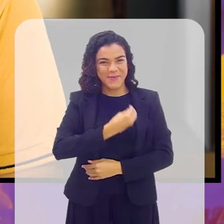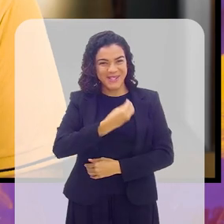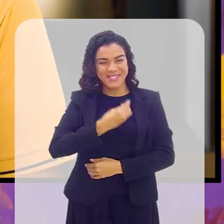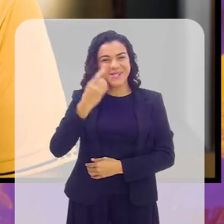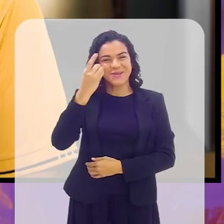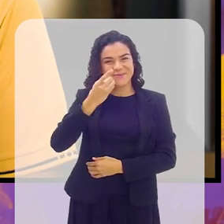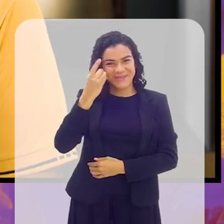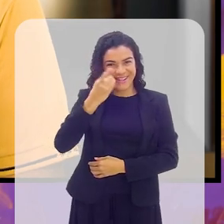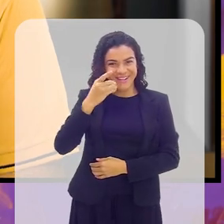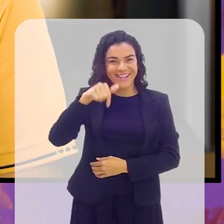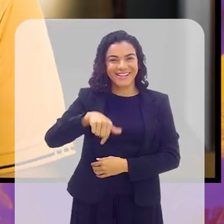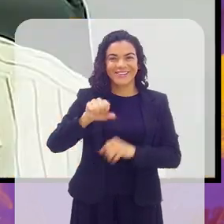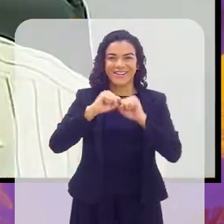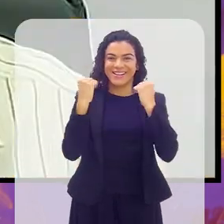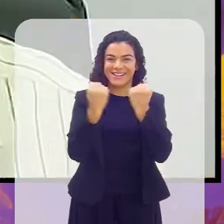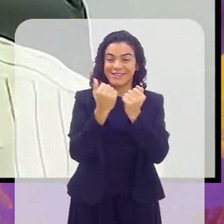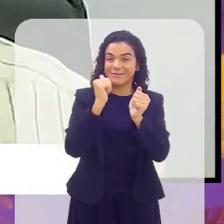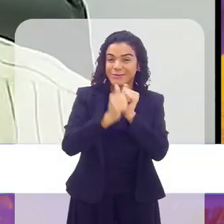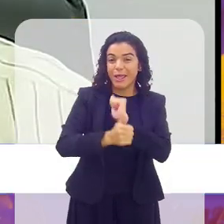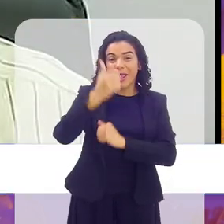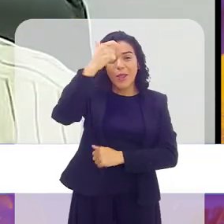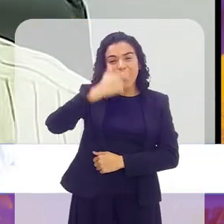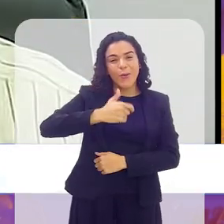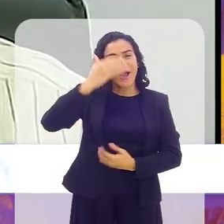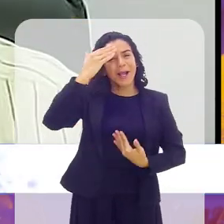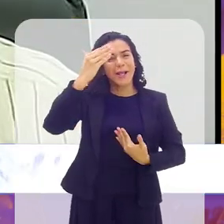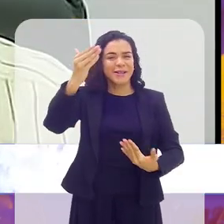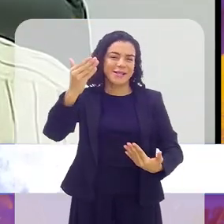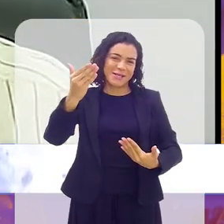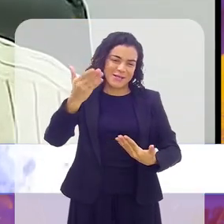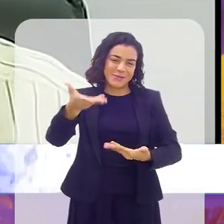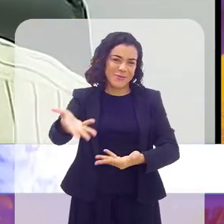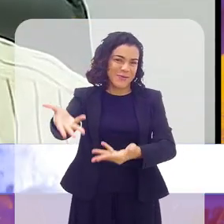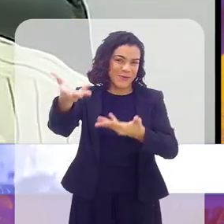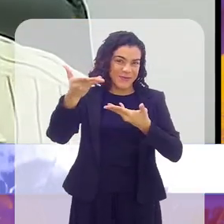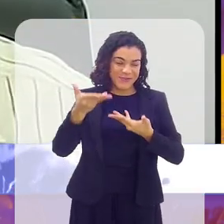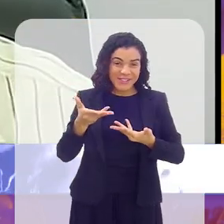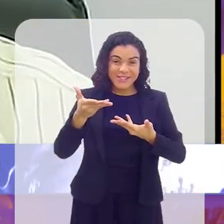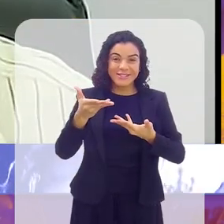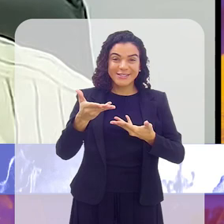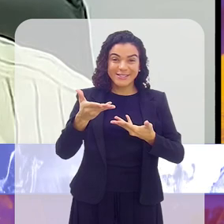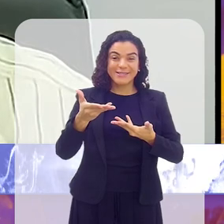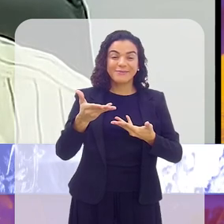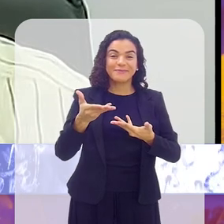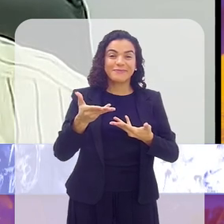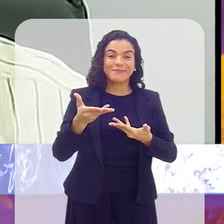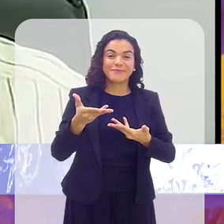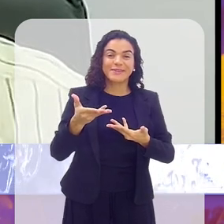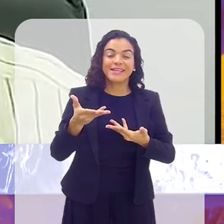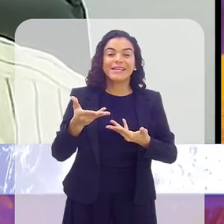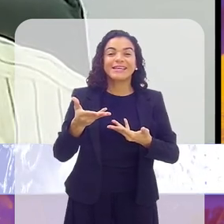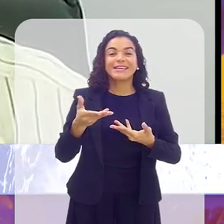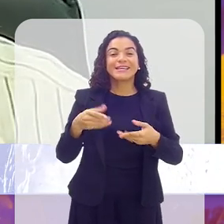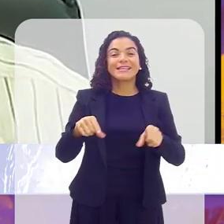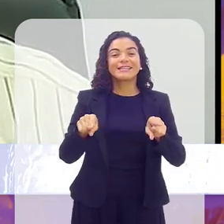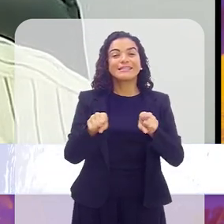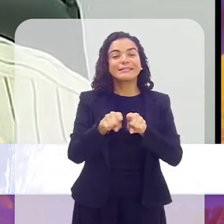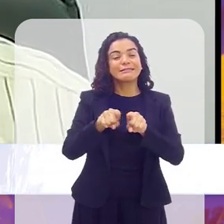aqui no Arena Esportiva. Eu agradeço a você o convite. Queria lhe